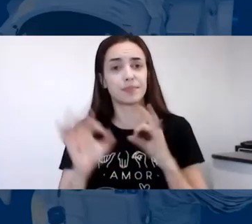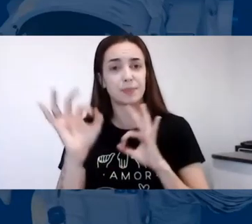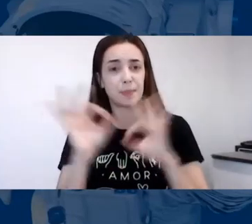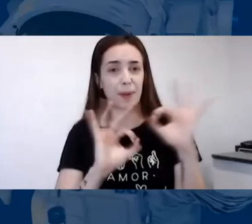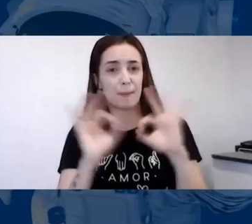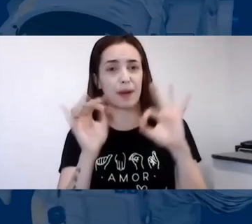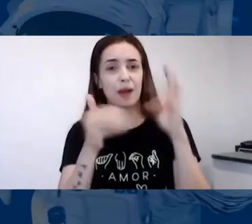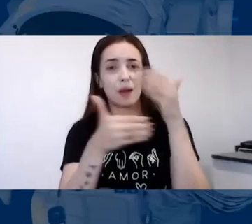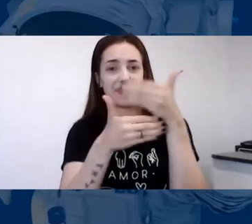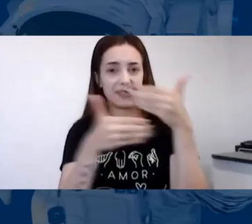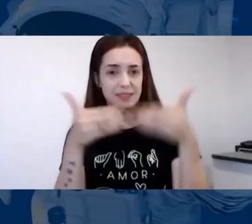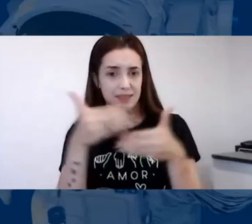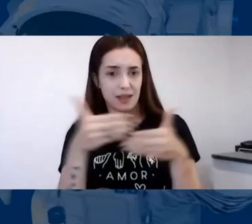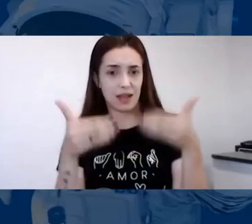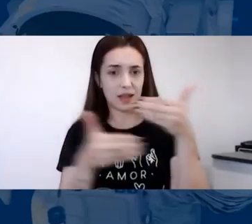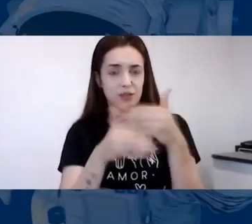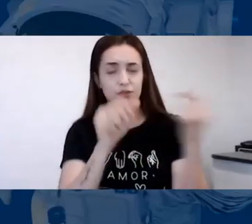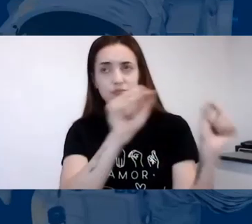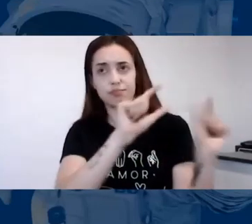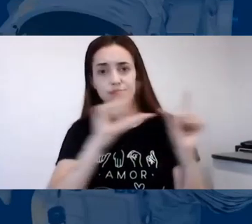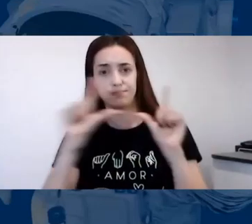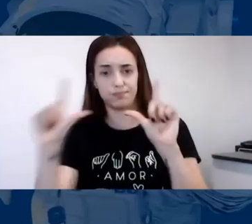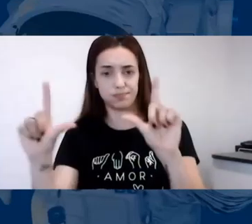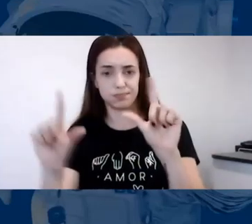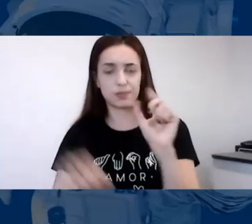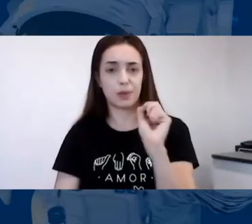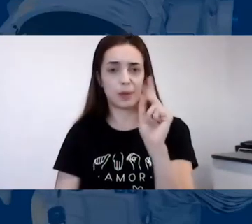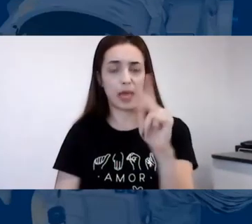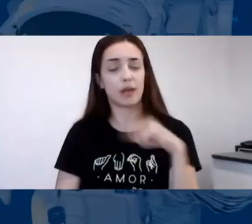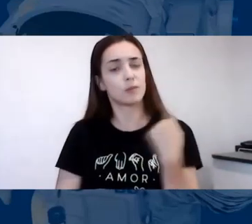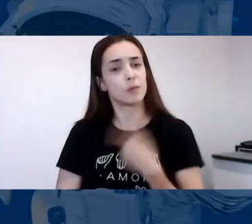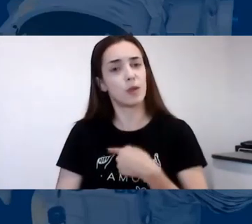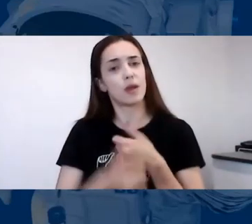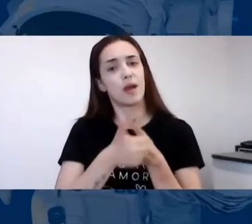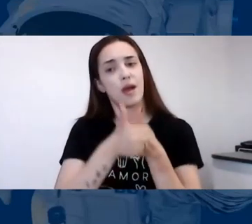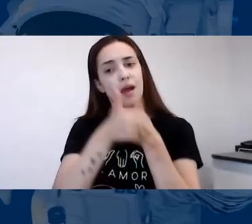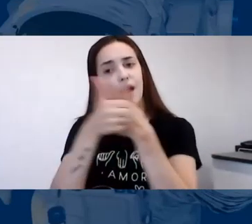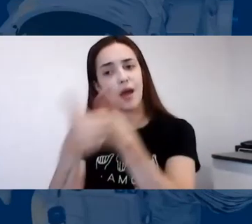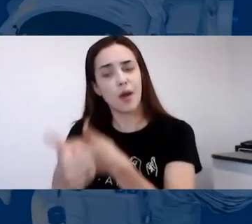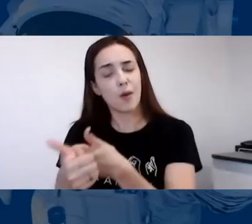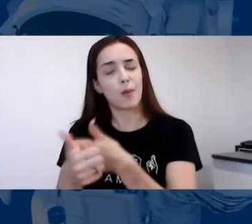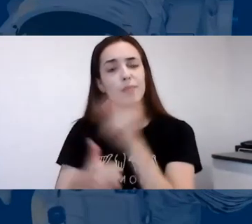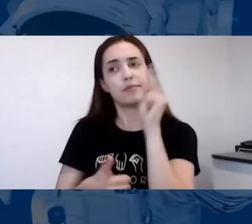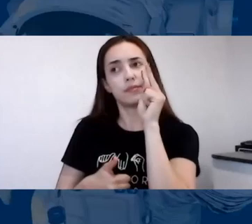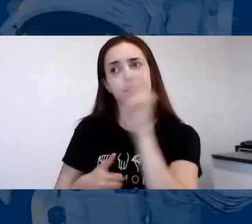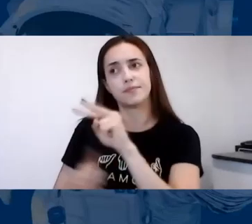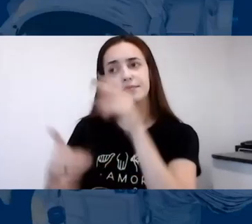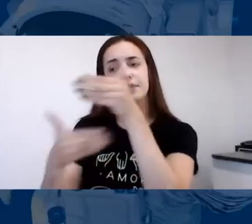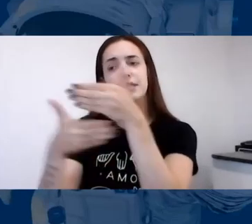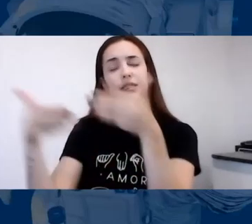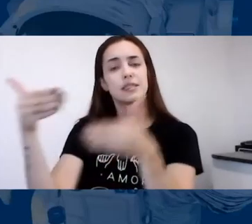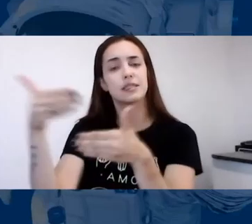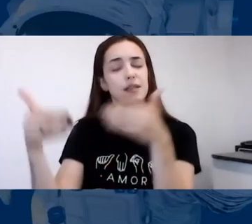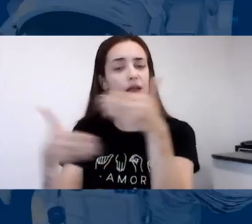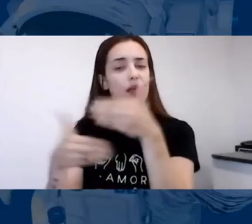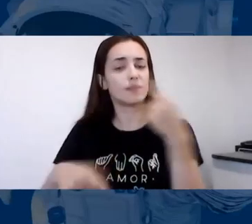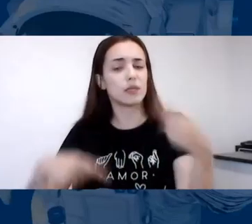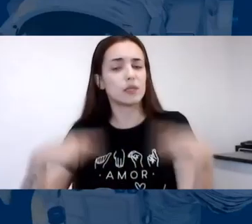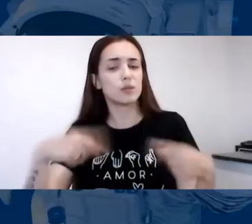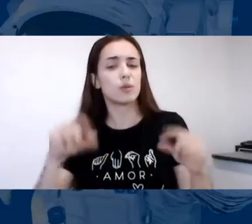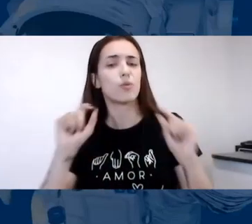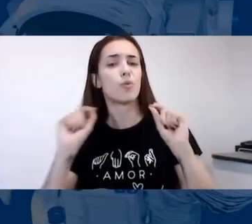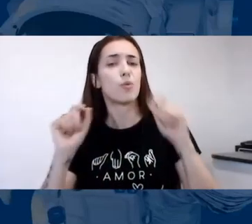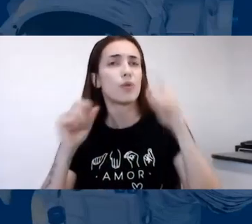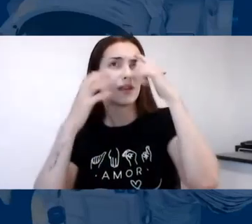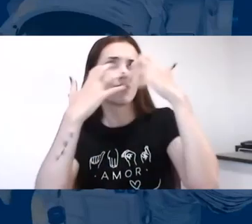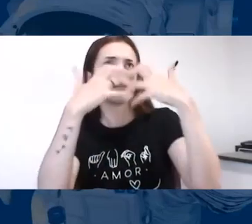compartilhar a tela com vocês, para a gente poder discutir justamente o que esse cérebro traz para